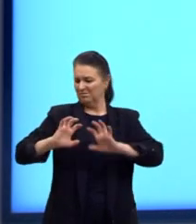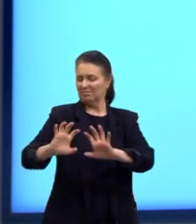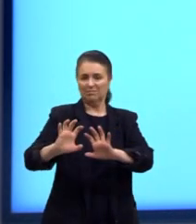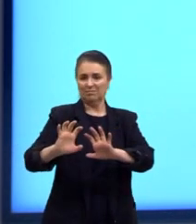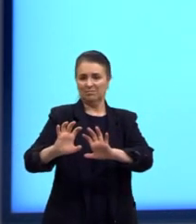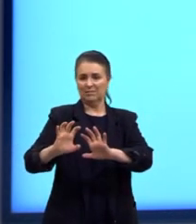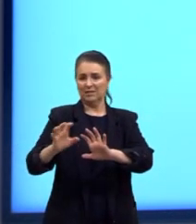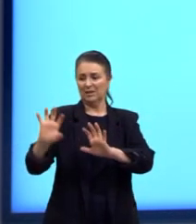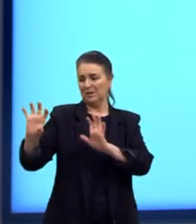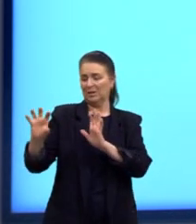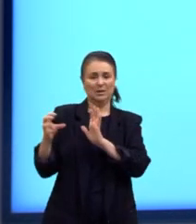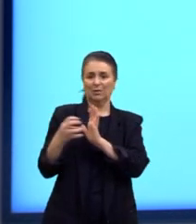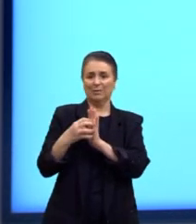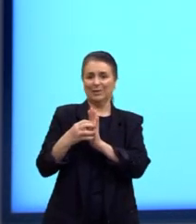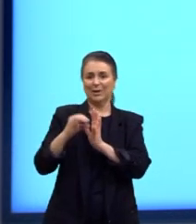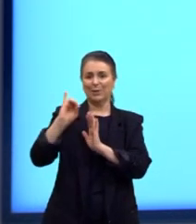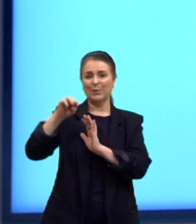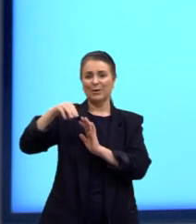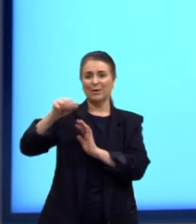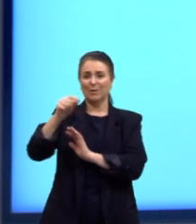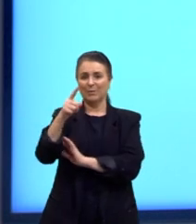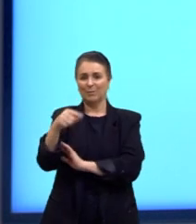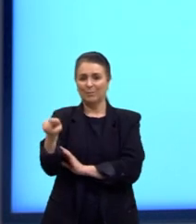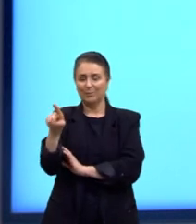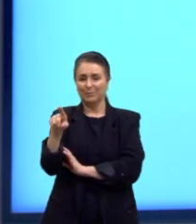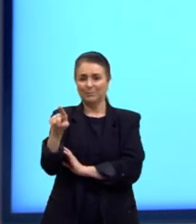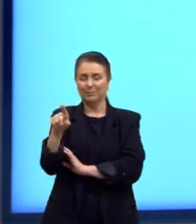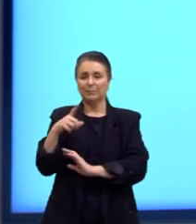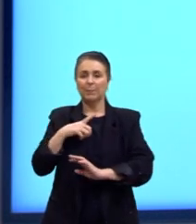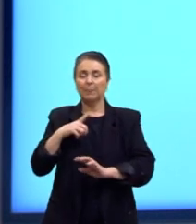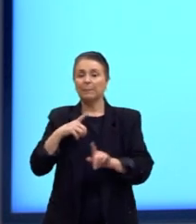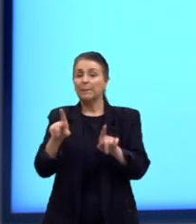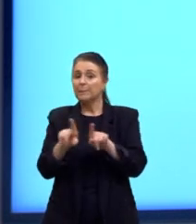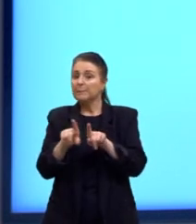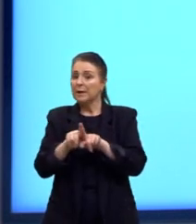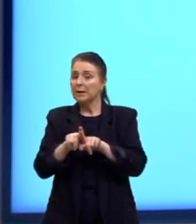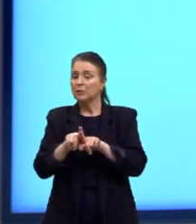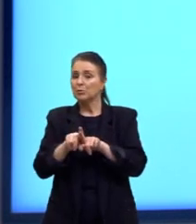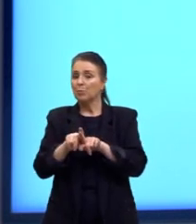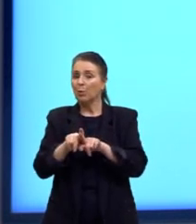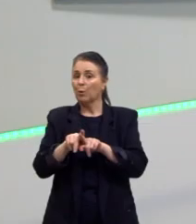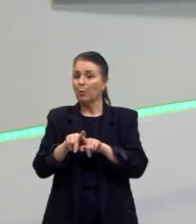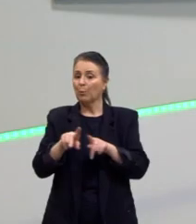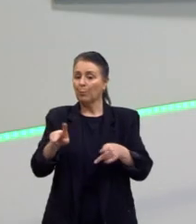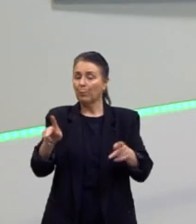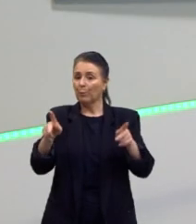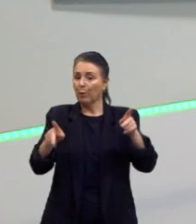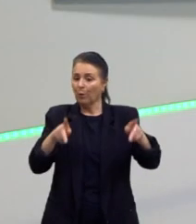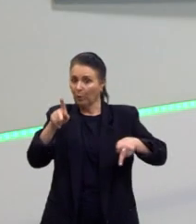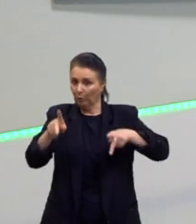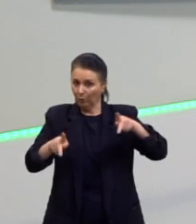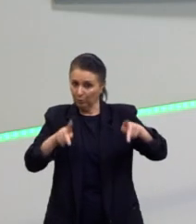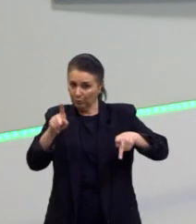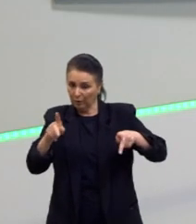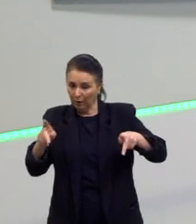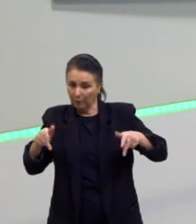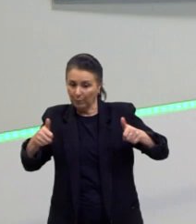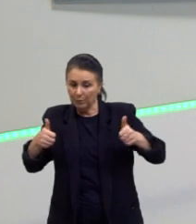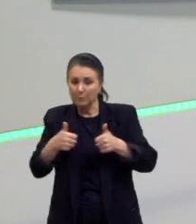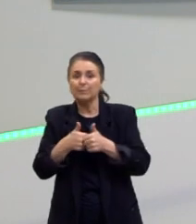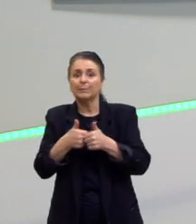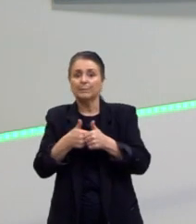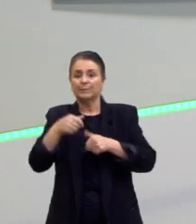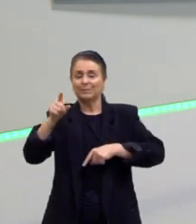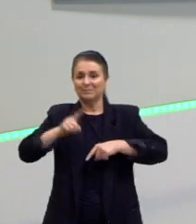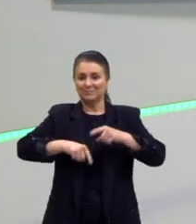imã, tá? Porque eles vão assumir, né? Basicamente, o mesmo polo que eu vou estar aproximando, né? Desse material.